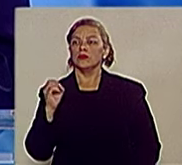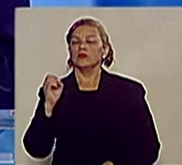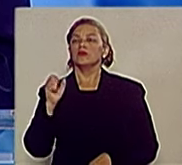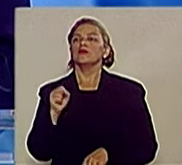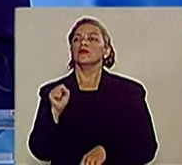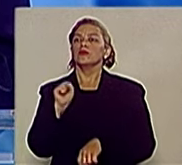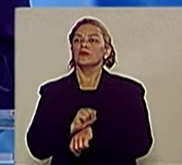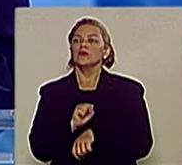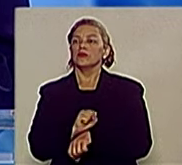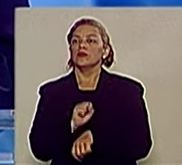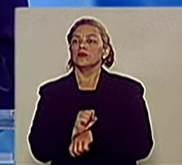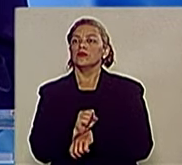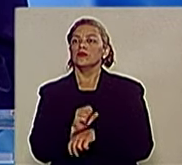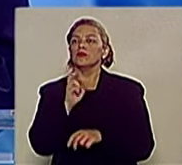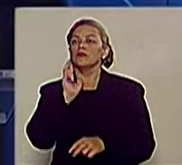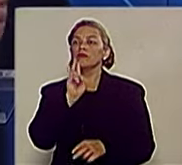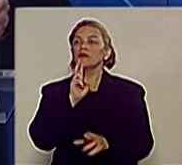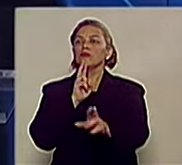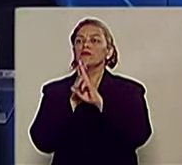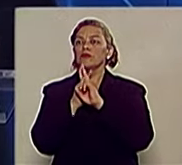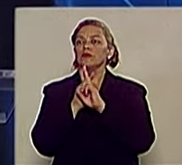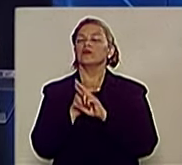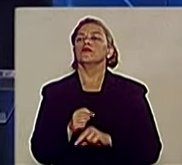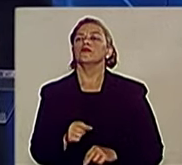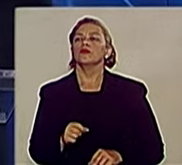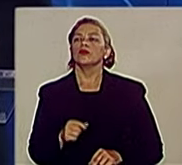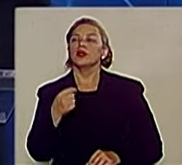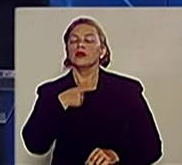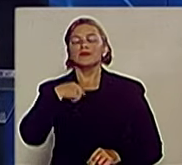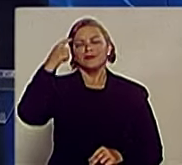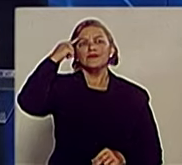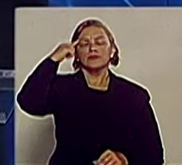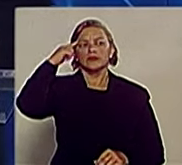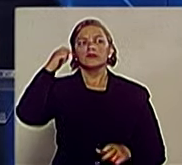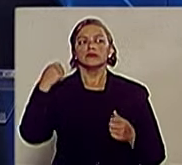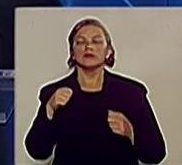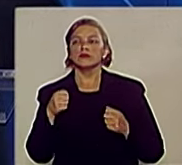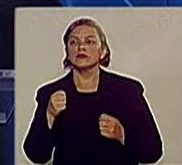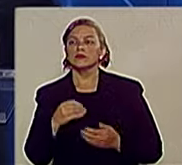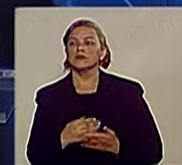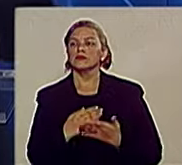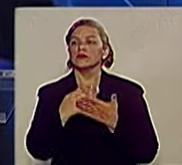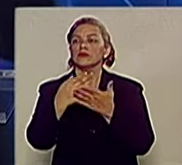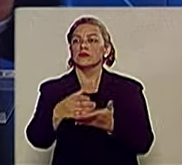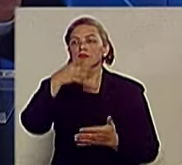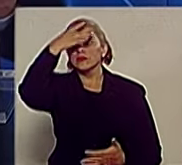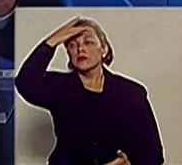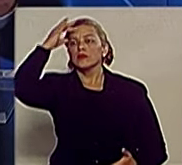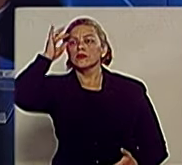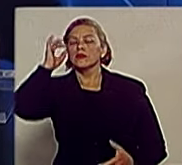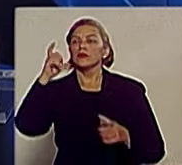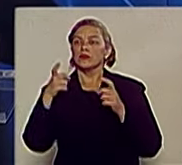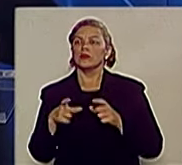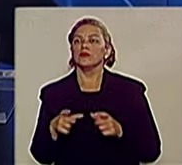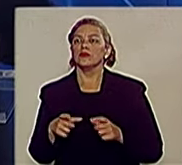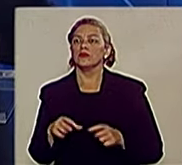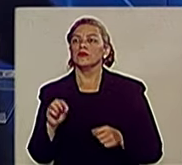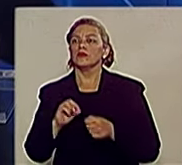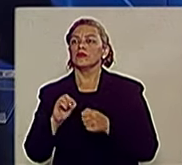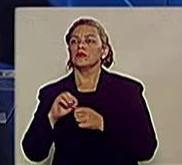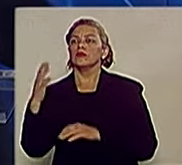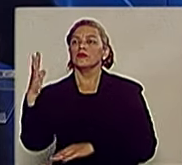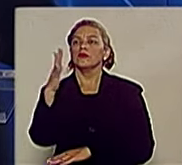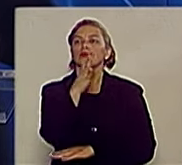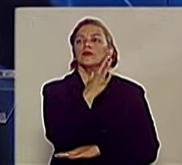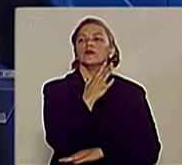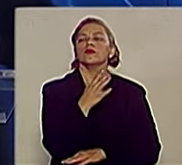réplica do candidato Toninho Ferreira. Olha, eu penso que nós devemos levar a população ao centro. Inclusive, reurbanizar o centro. Penso isso. E por isso,